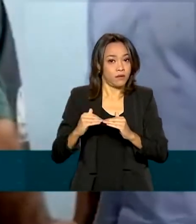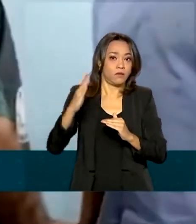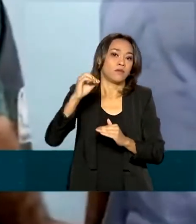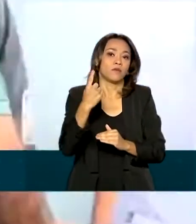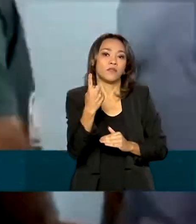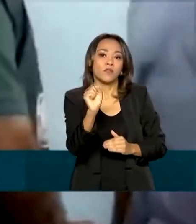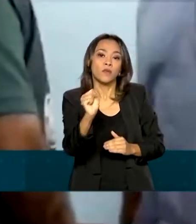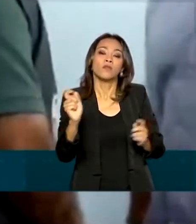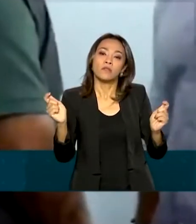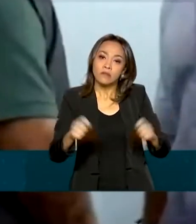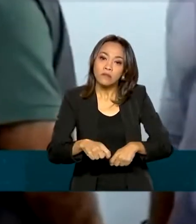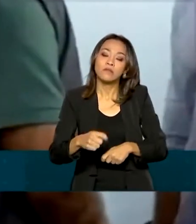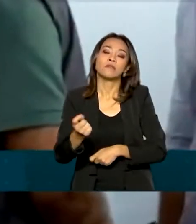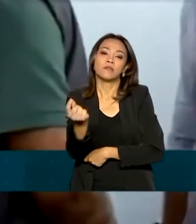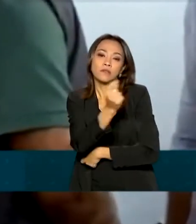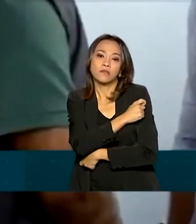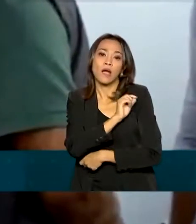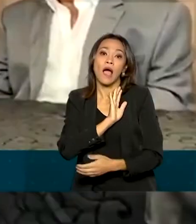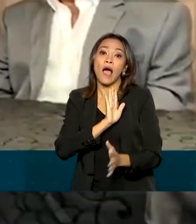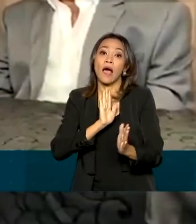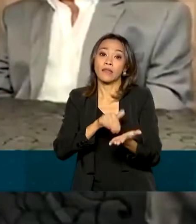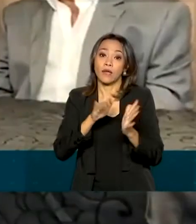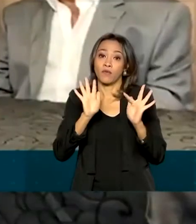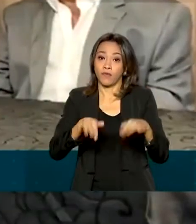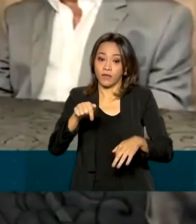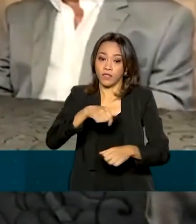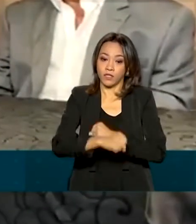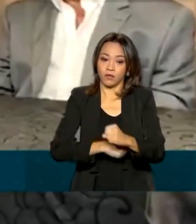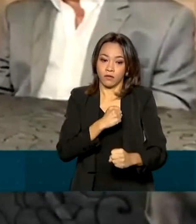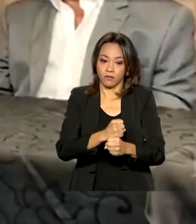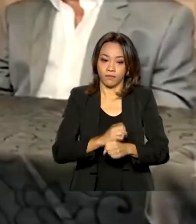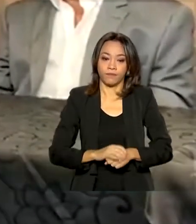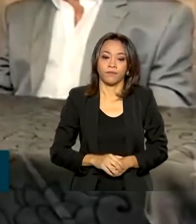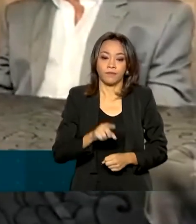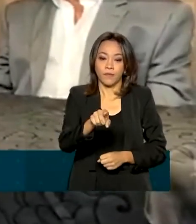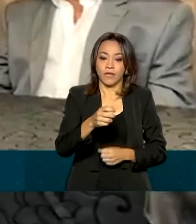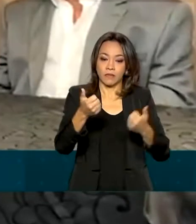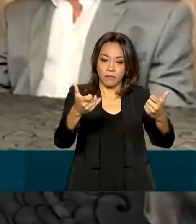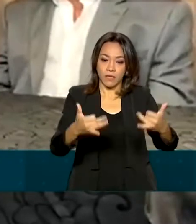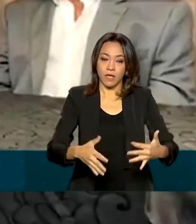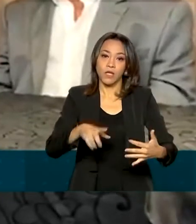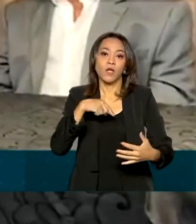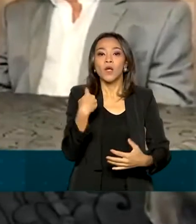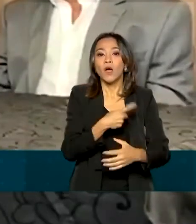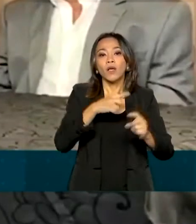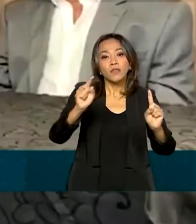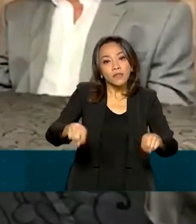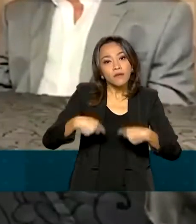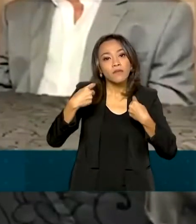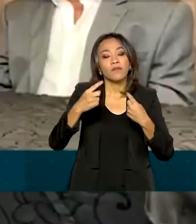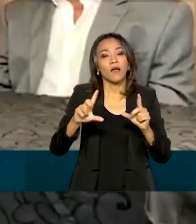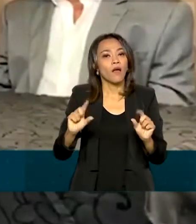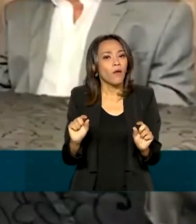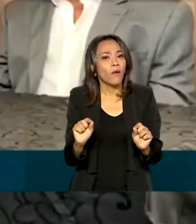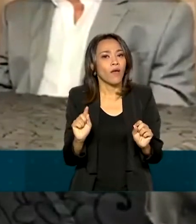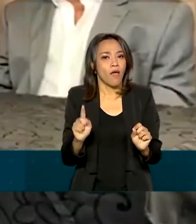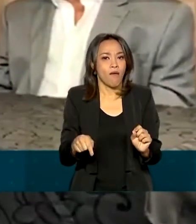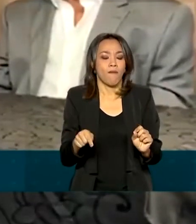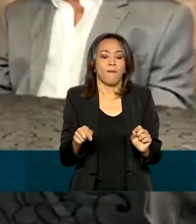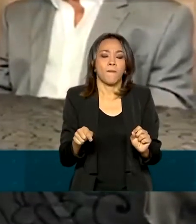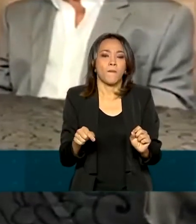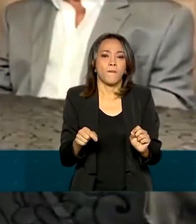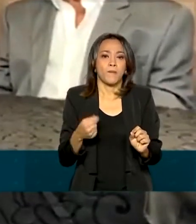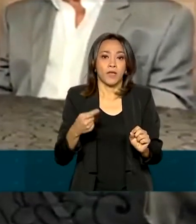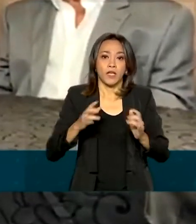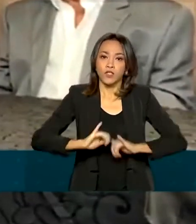sejam imunizados até o fim deste ano. Nosso desafio agora é tentar antecipar doses para que a campanha